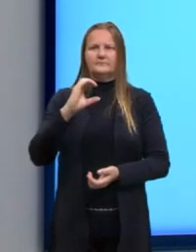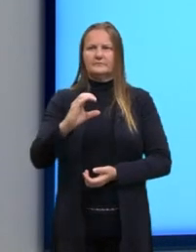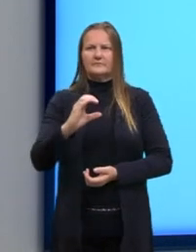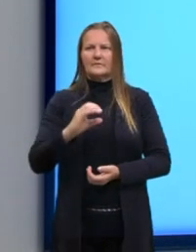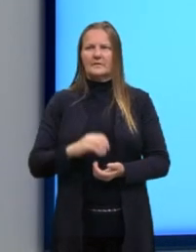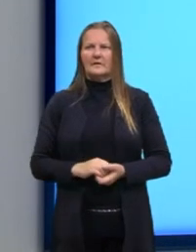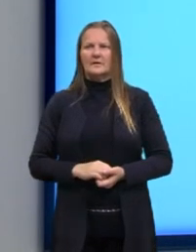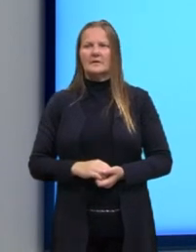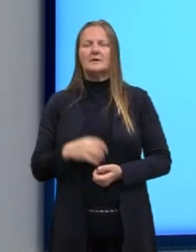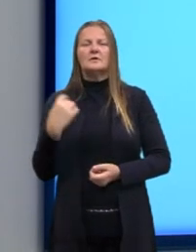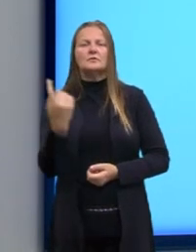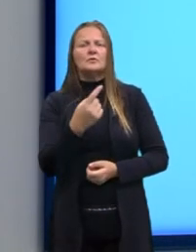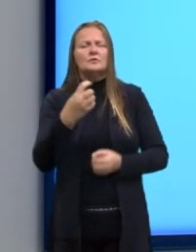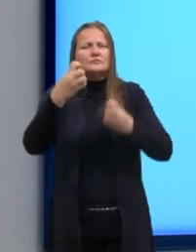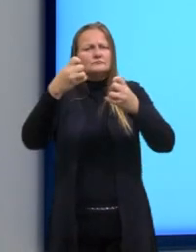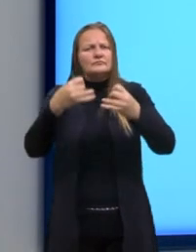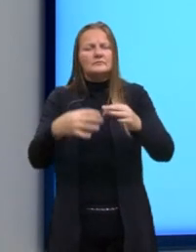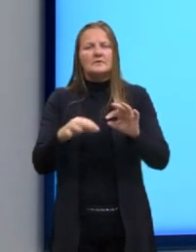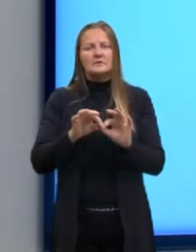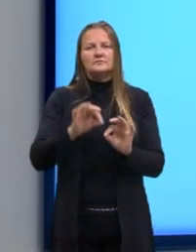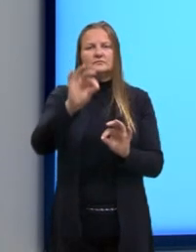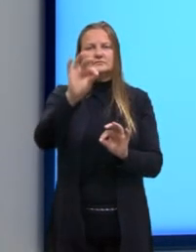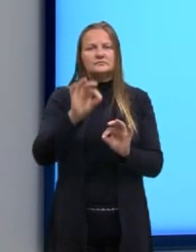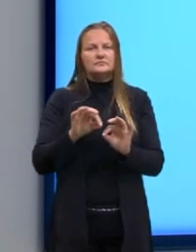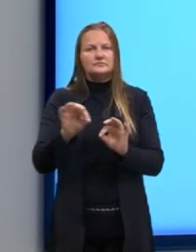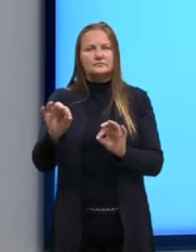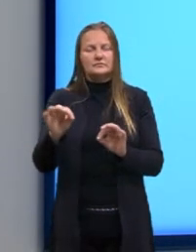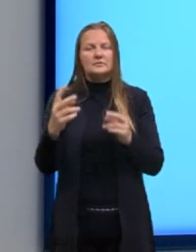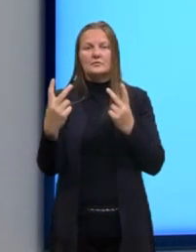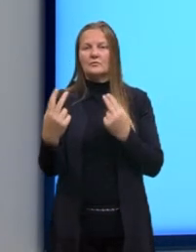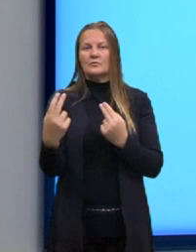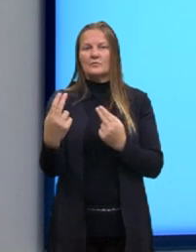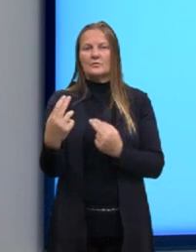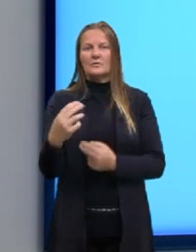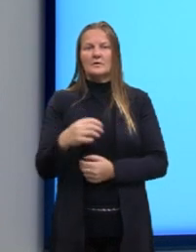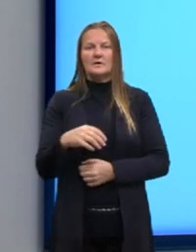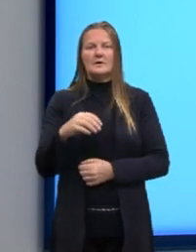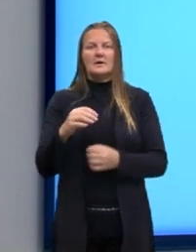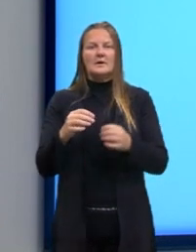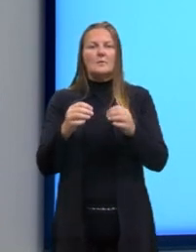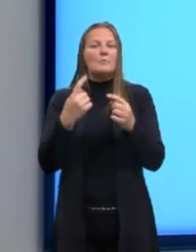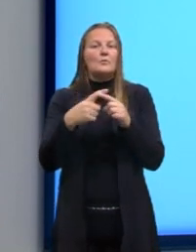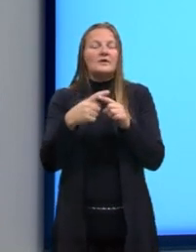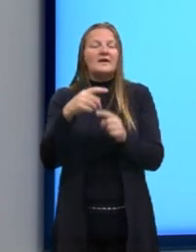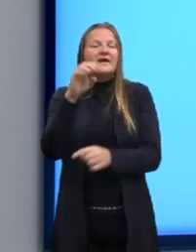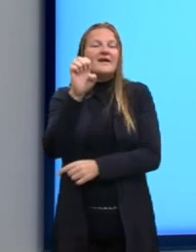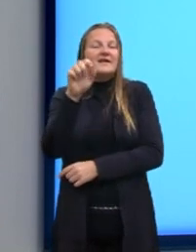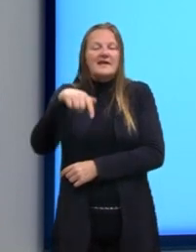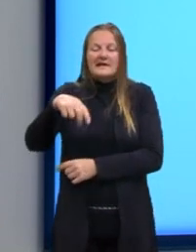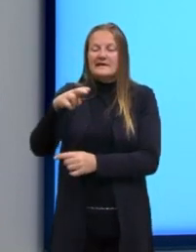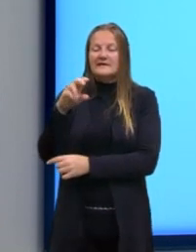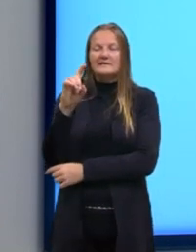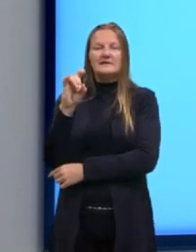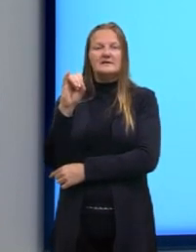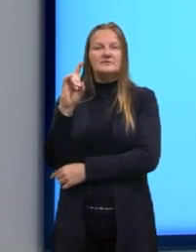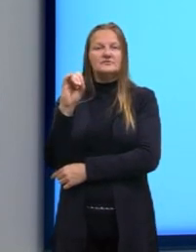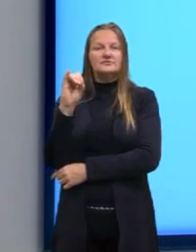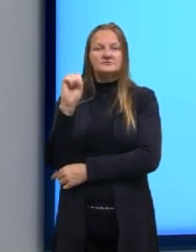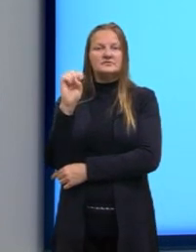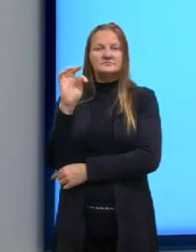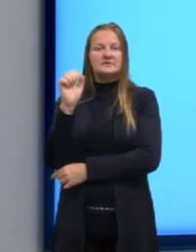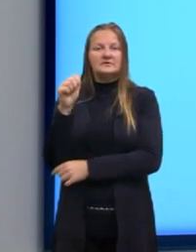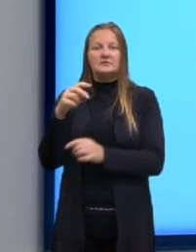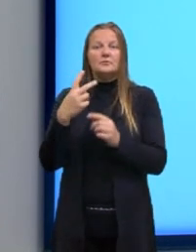Quando nós falamos em mesma distância, nós podemos chamar esses pontos de equidistantes. E o ponto central,